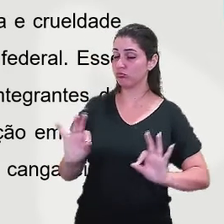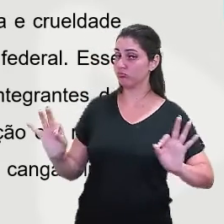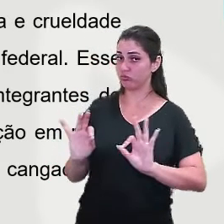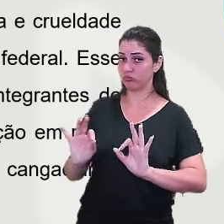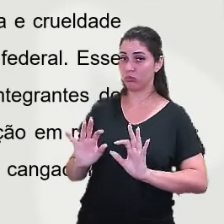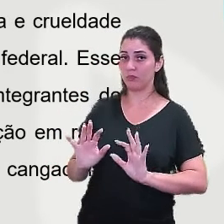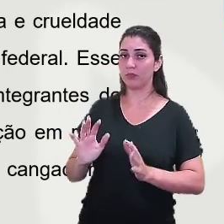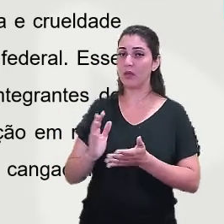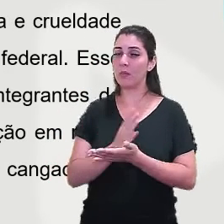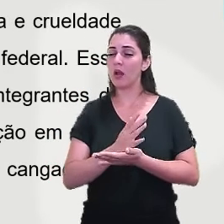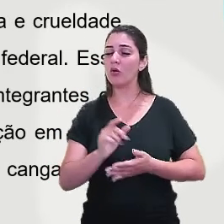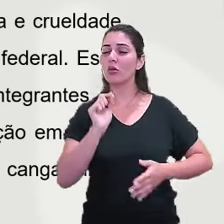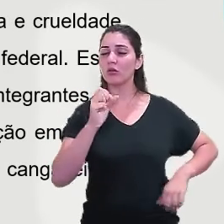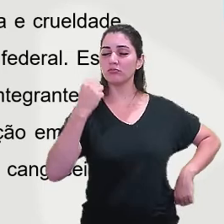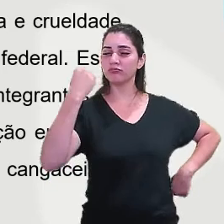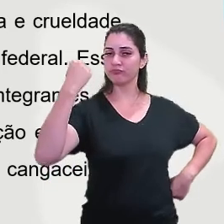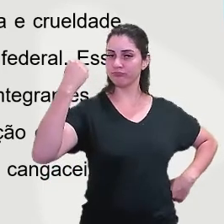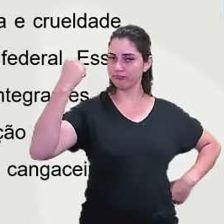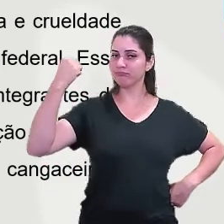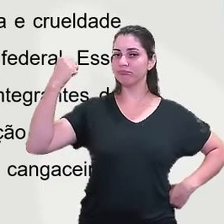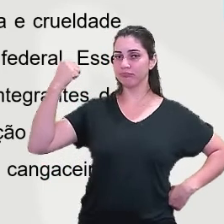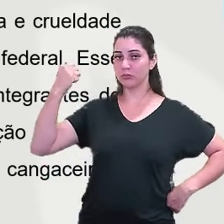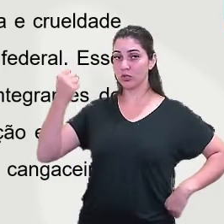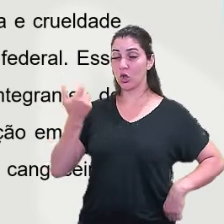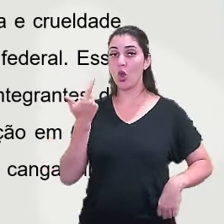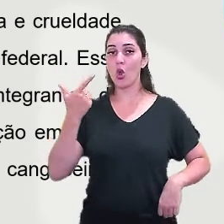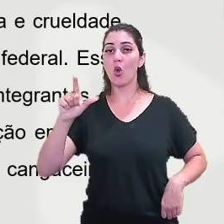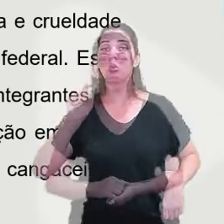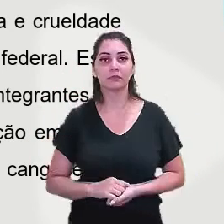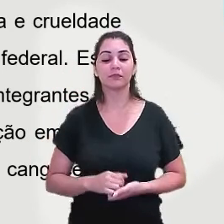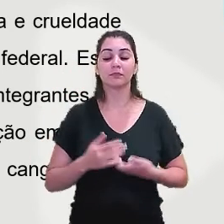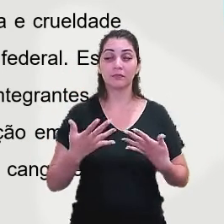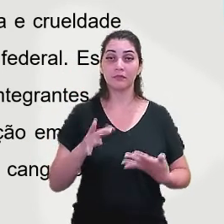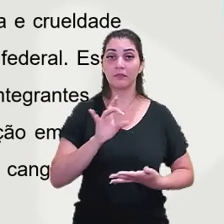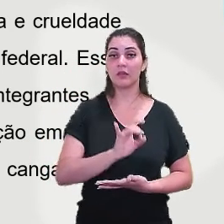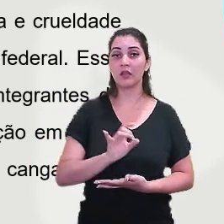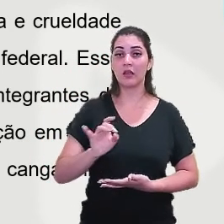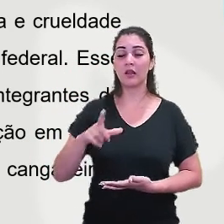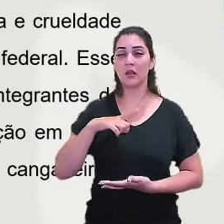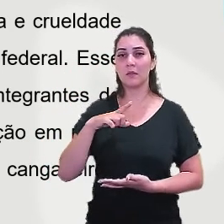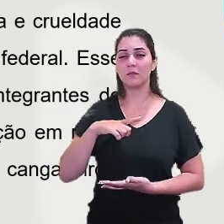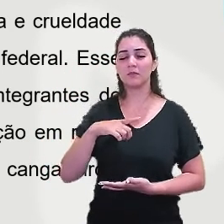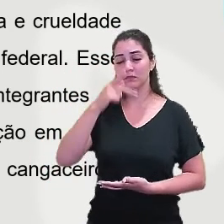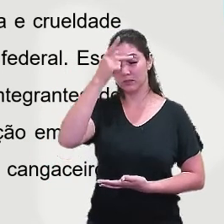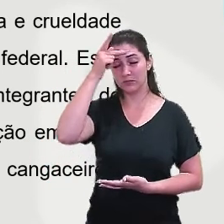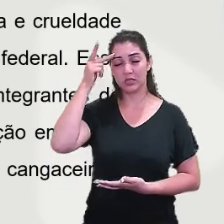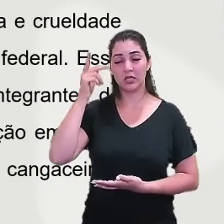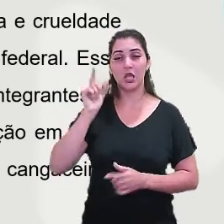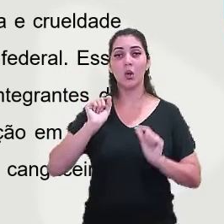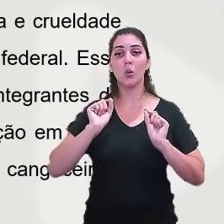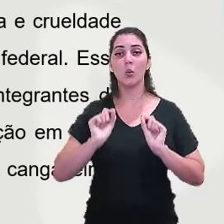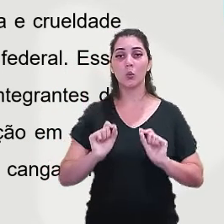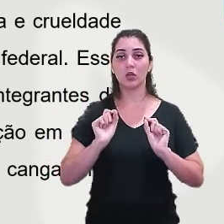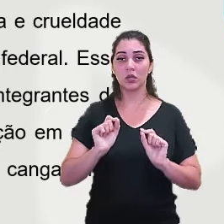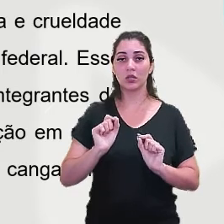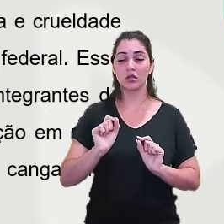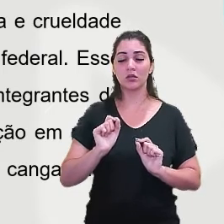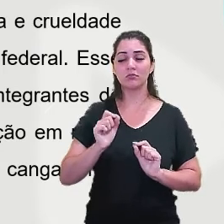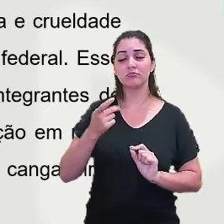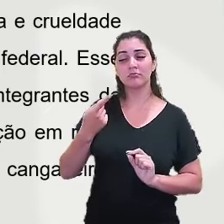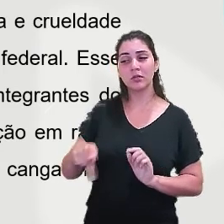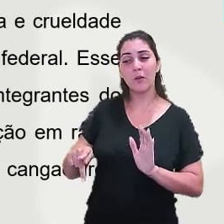uns, era um herói, para outros, era anti-herói. Então, cada pessoa trazia consigo o seu